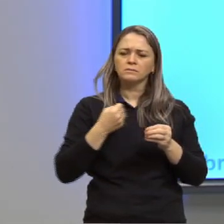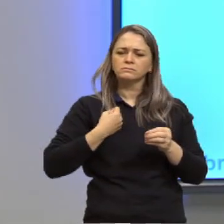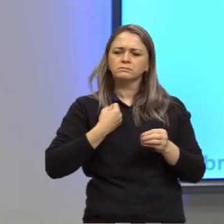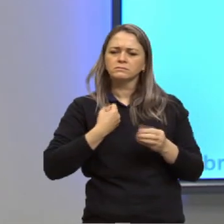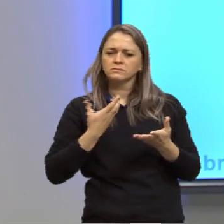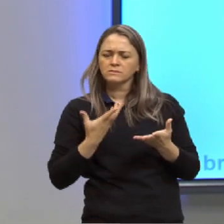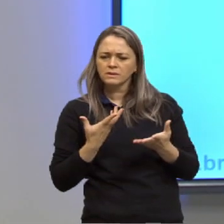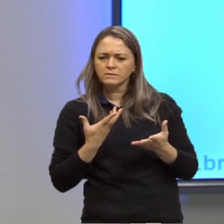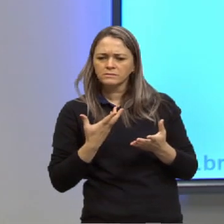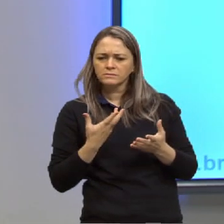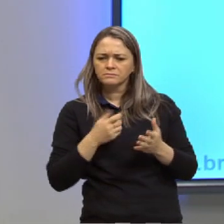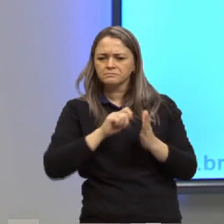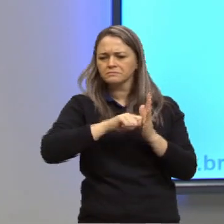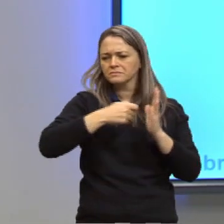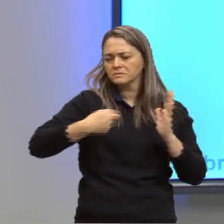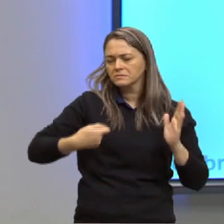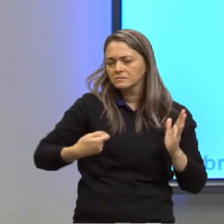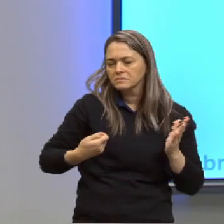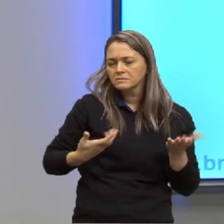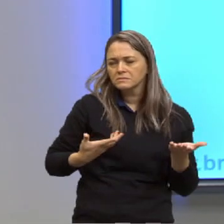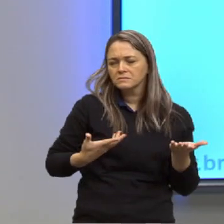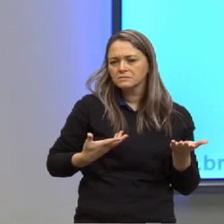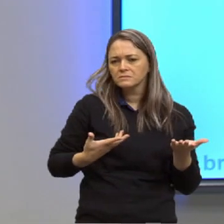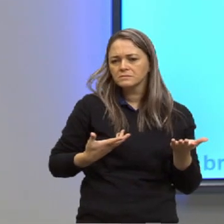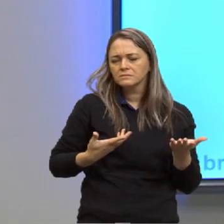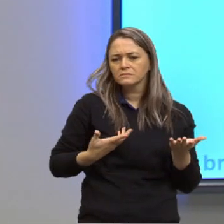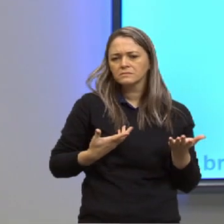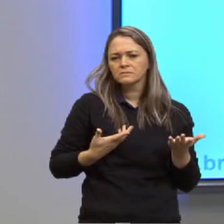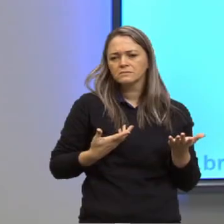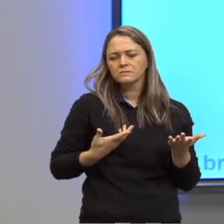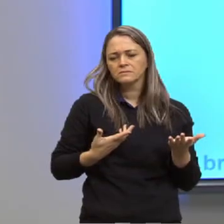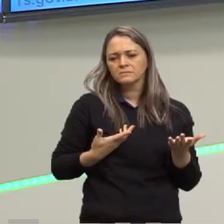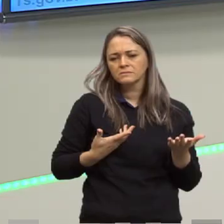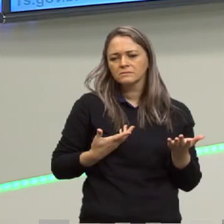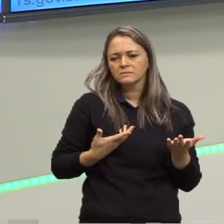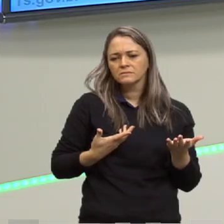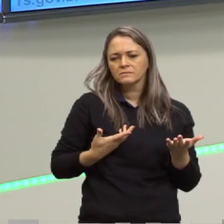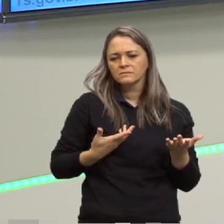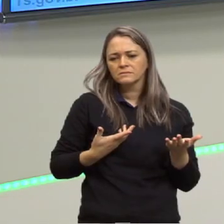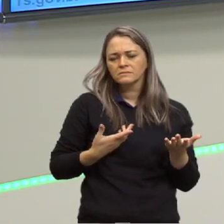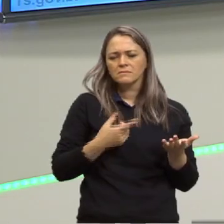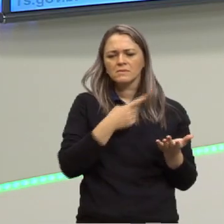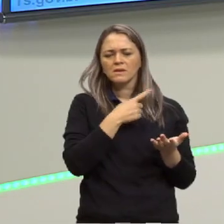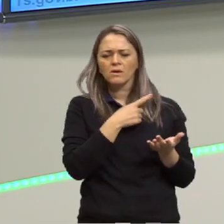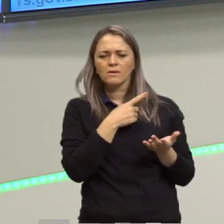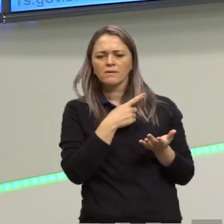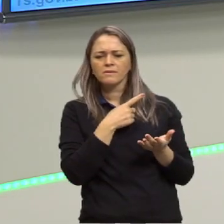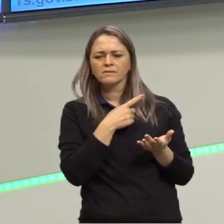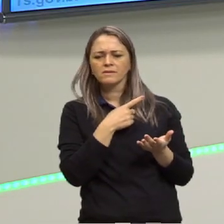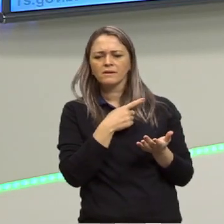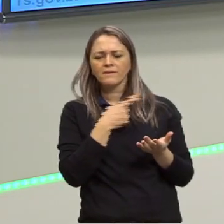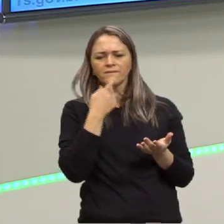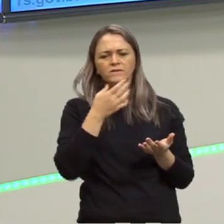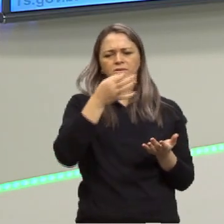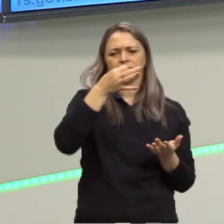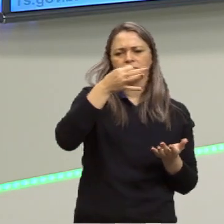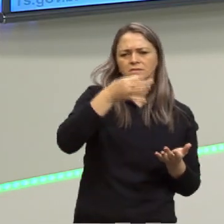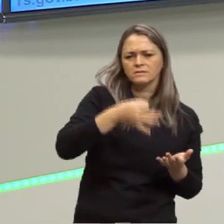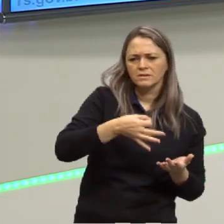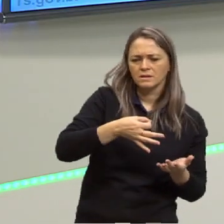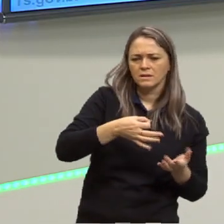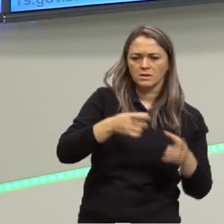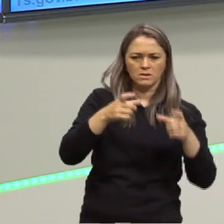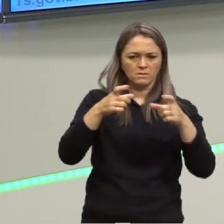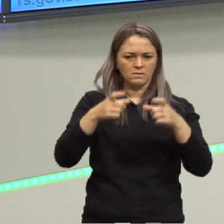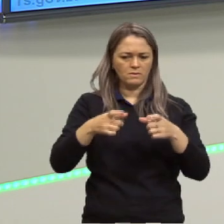de vocábulos, não é garantia, aliás, não é isso que garante a certeza daquela situação.